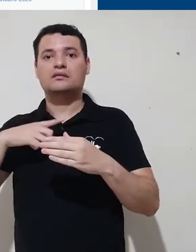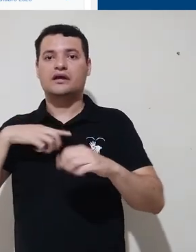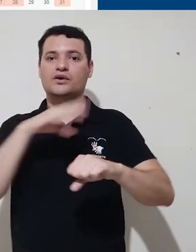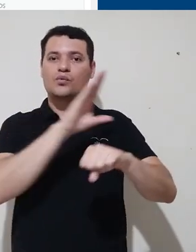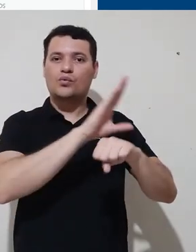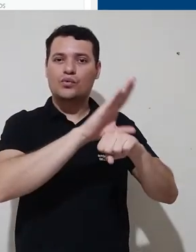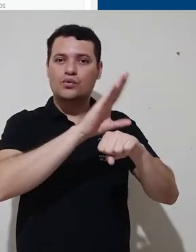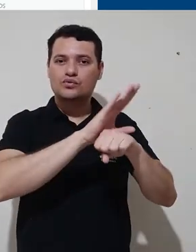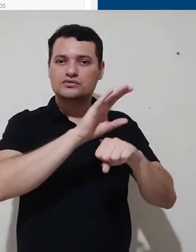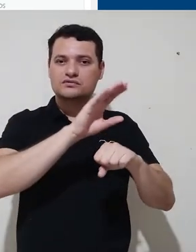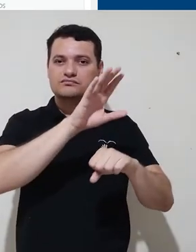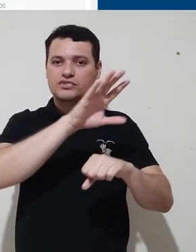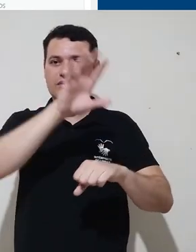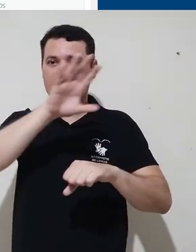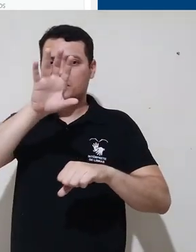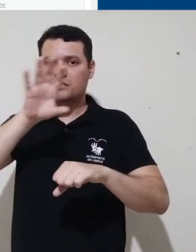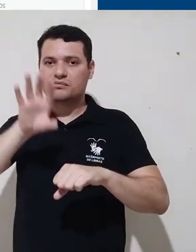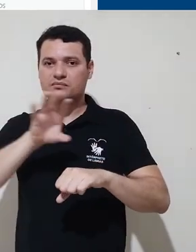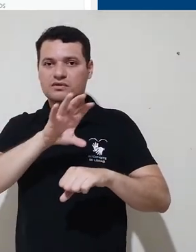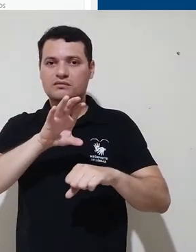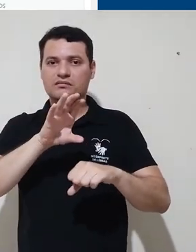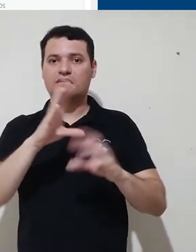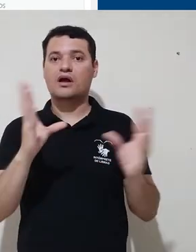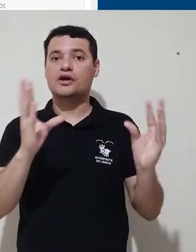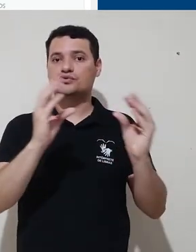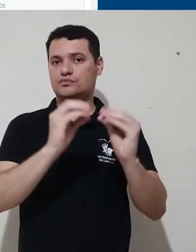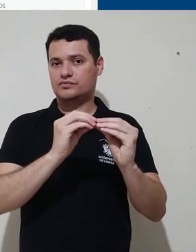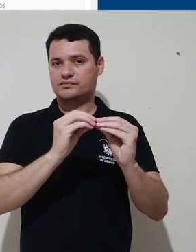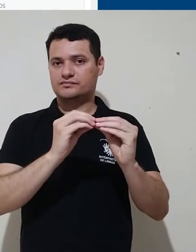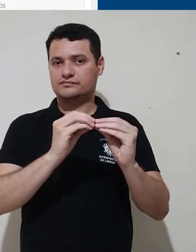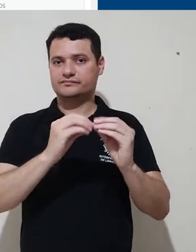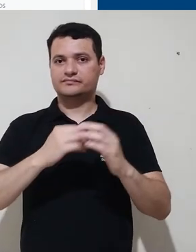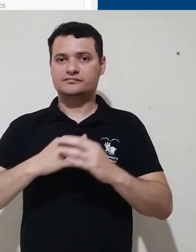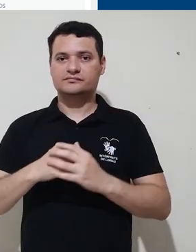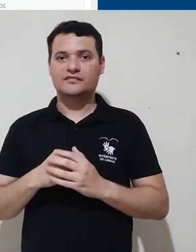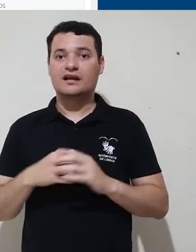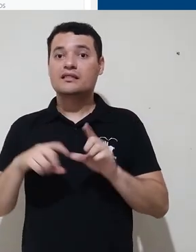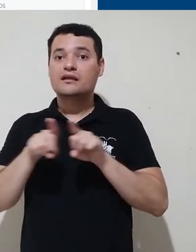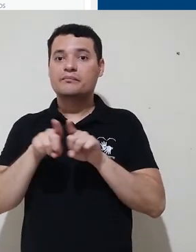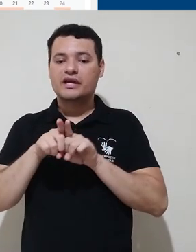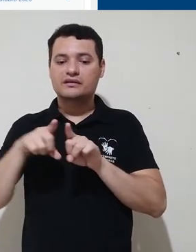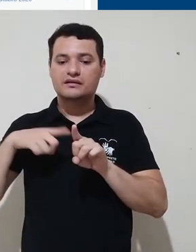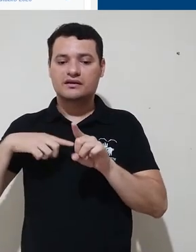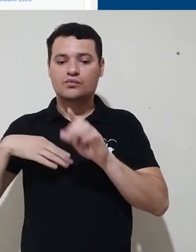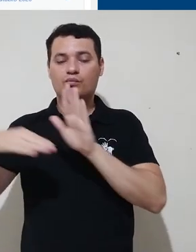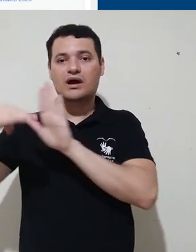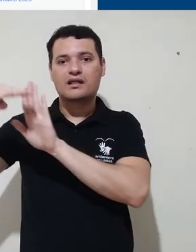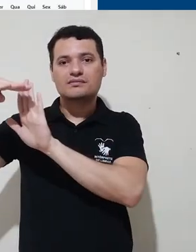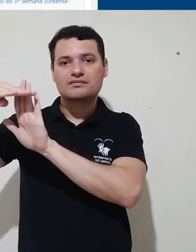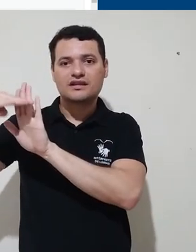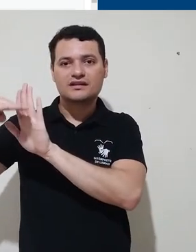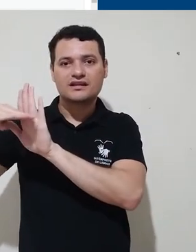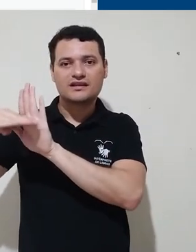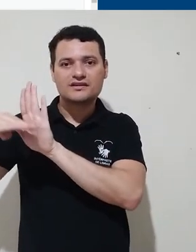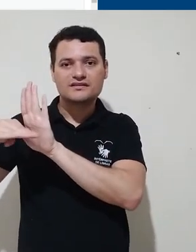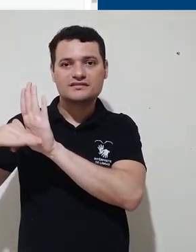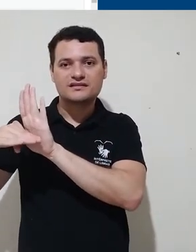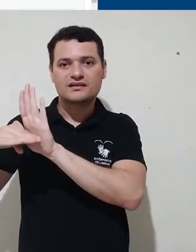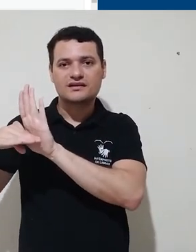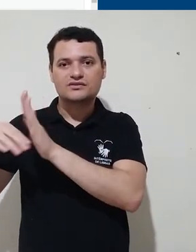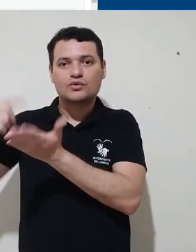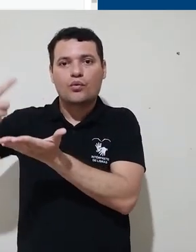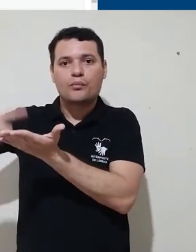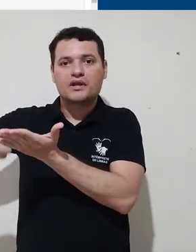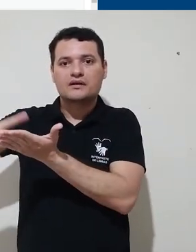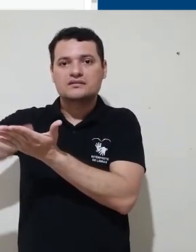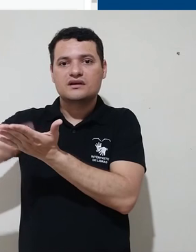como aluno ou independente da função, um resumo dos cursos acessados recentemente e